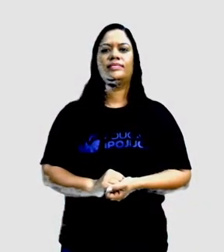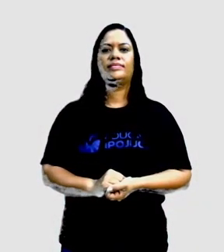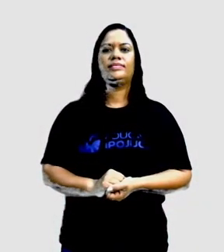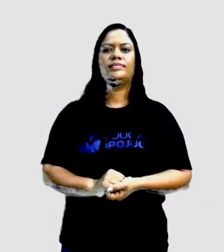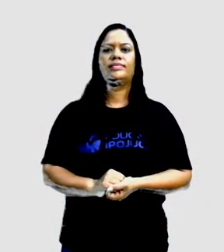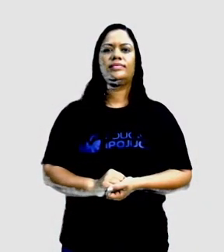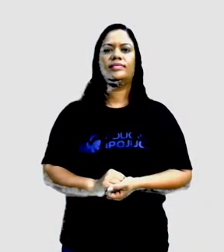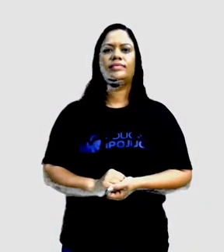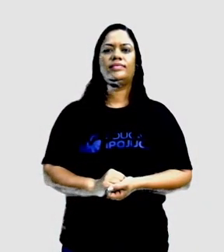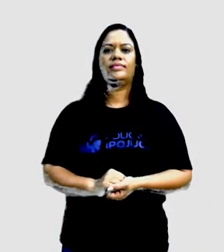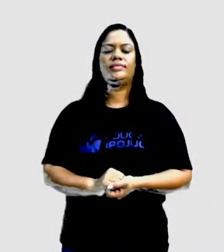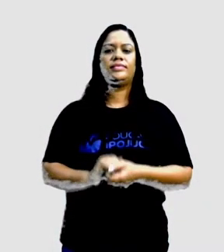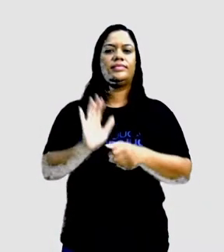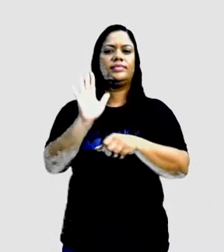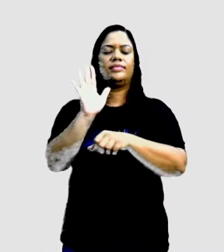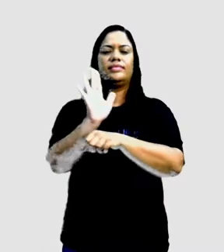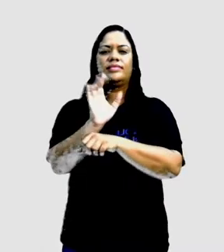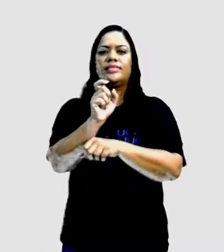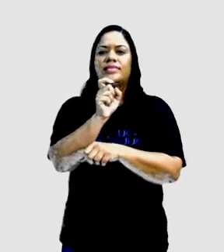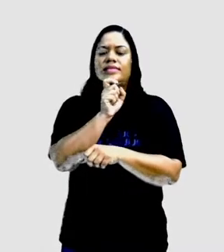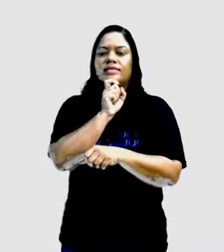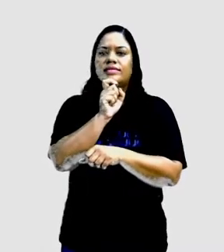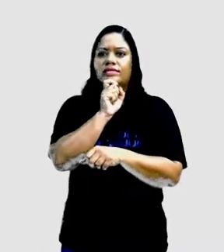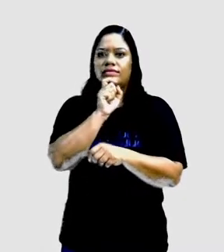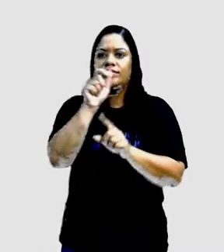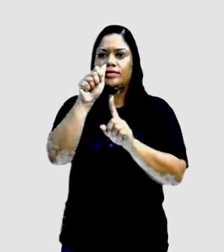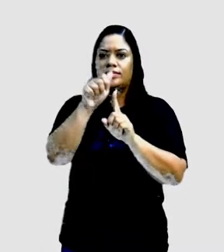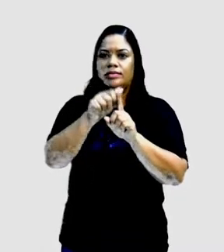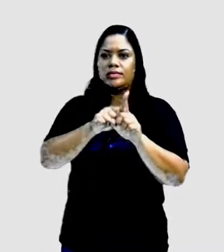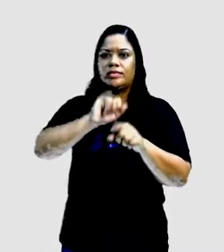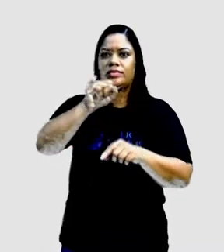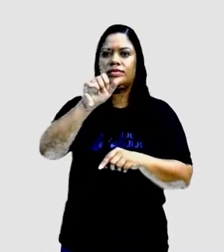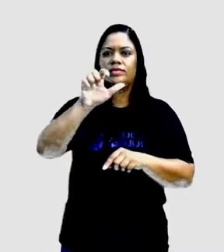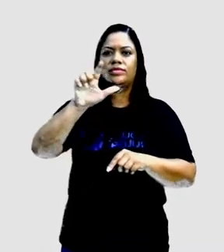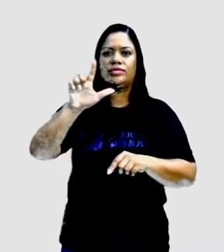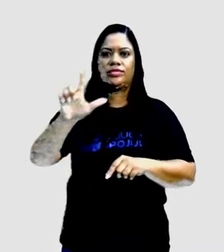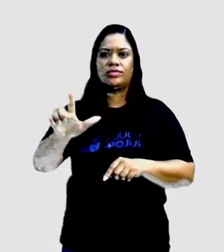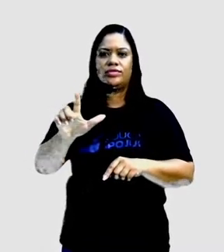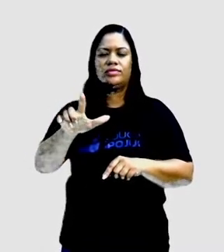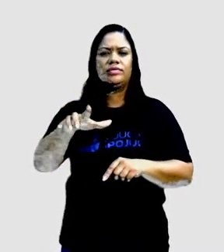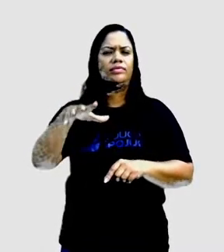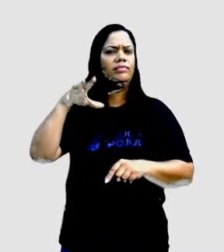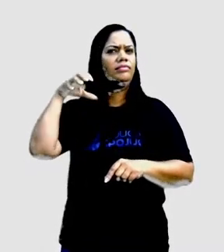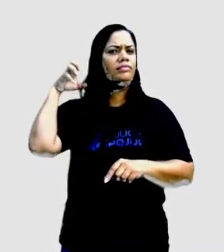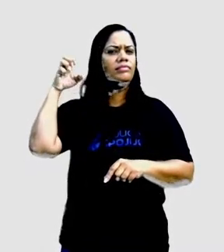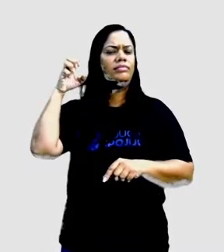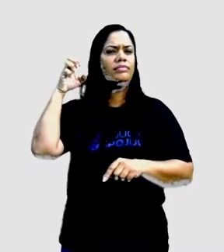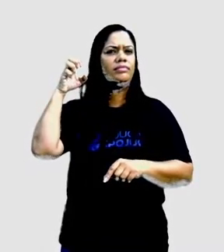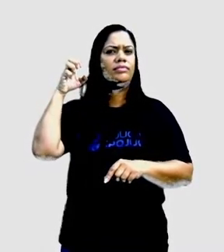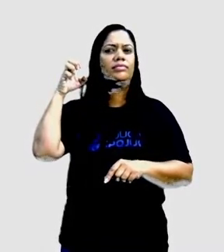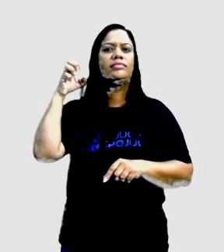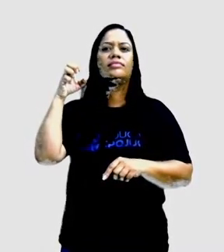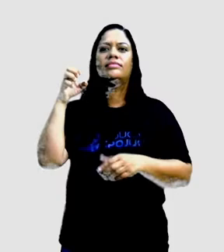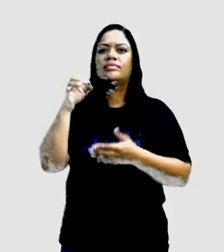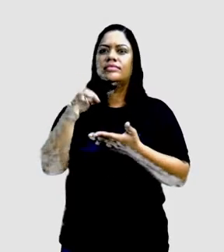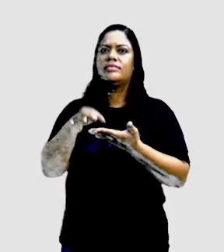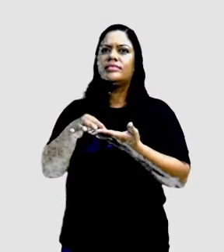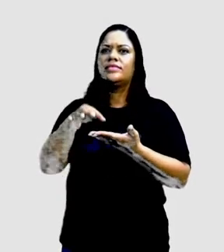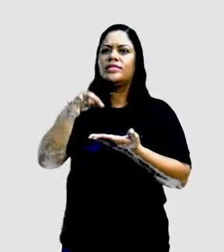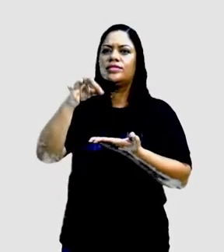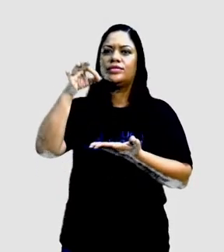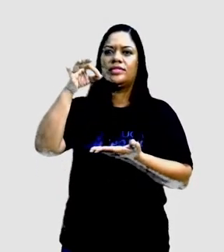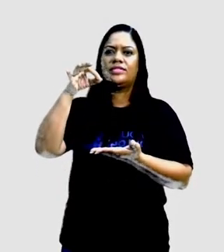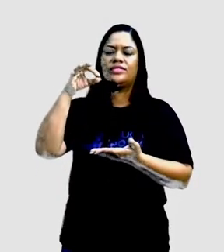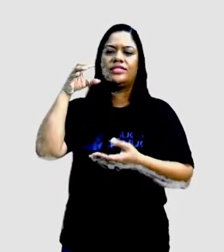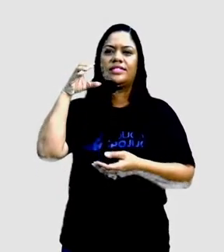Na tarde fria de julho, voa cheiro o barulho, do café descendo